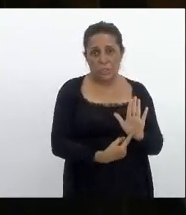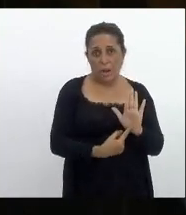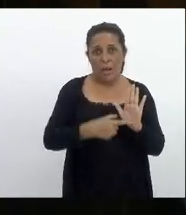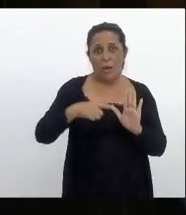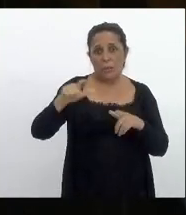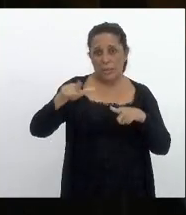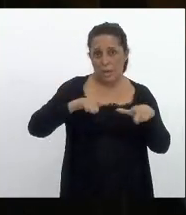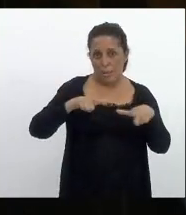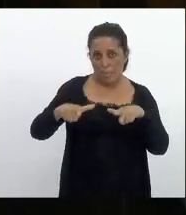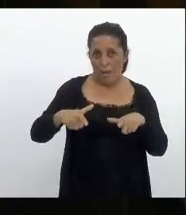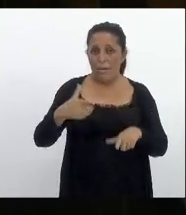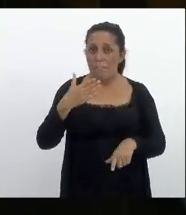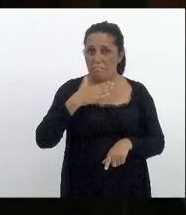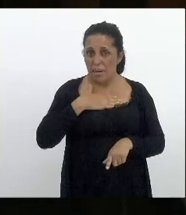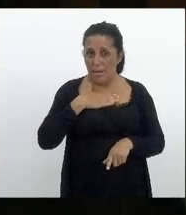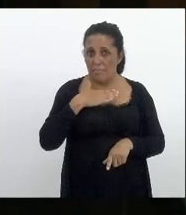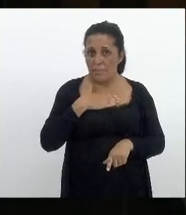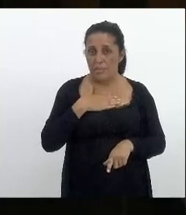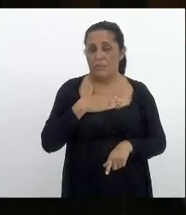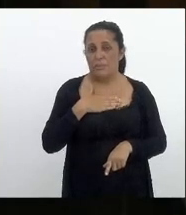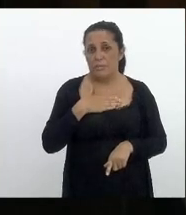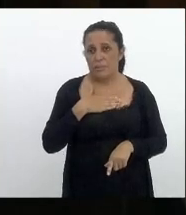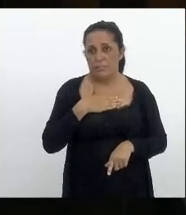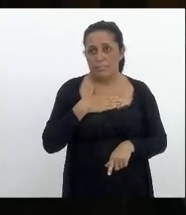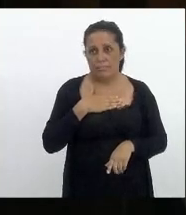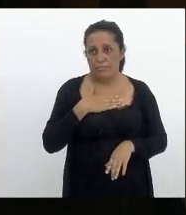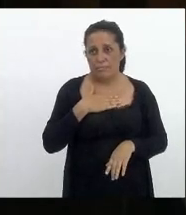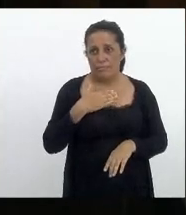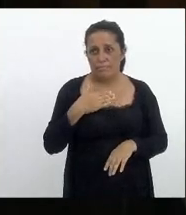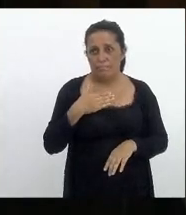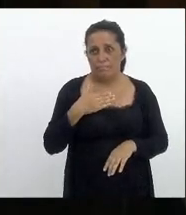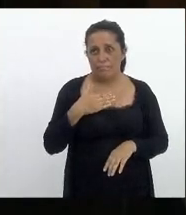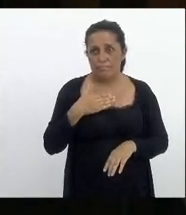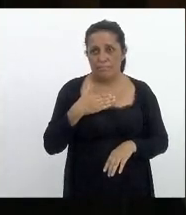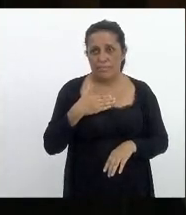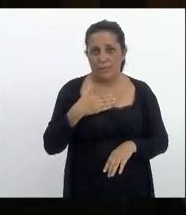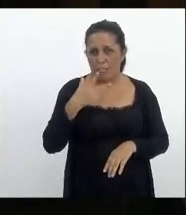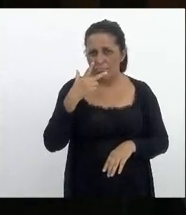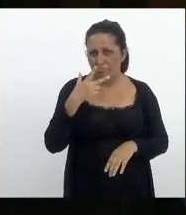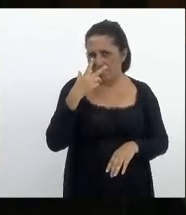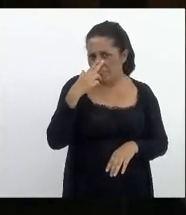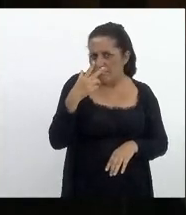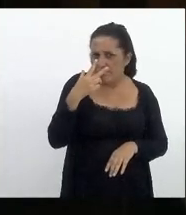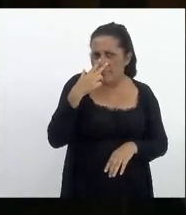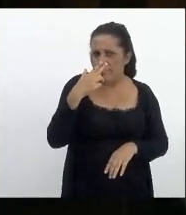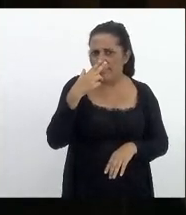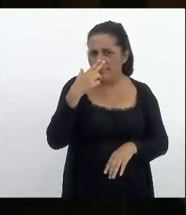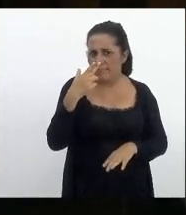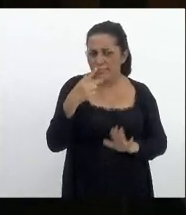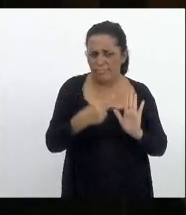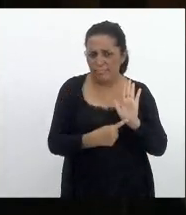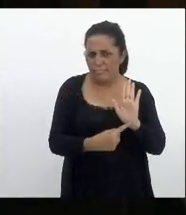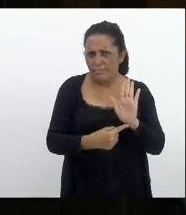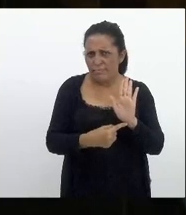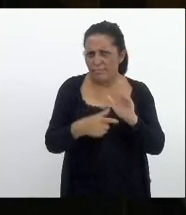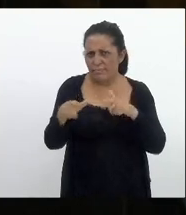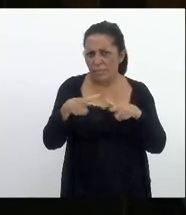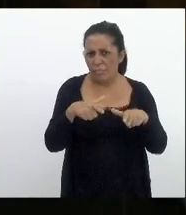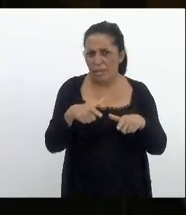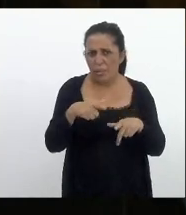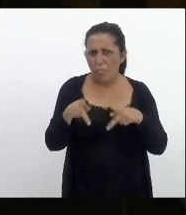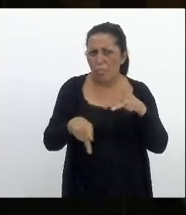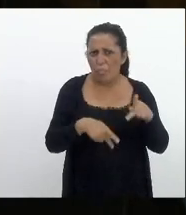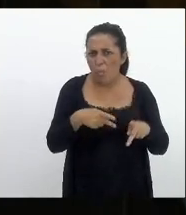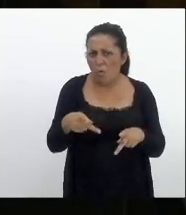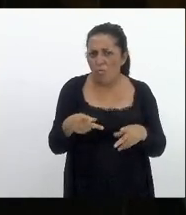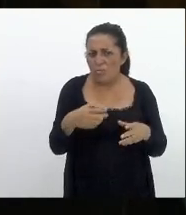trabalho que pra mim até então não está aparecendo a população não está sentindo na